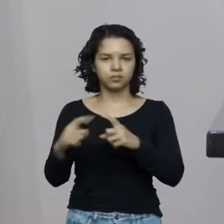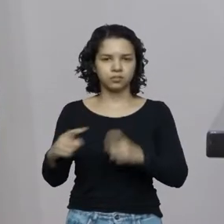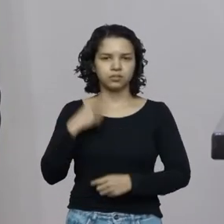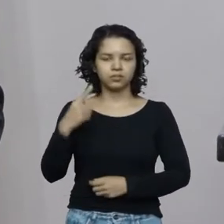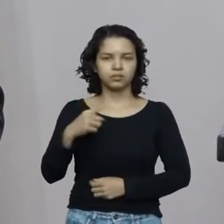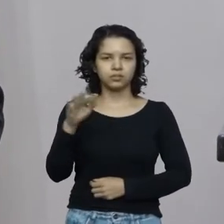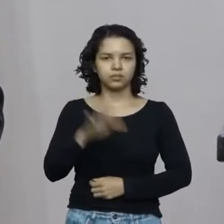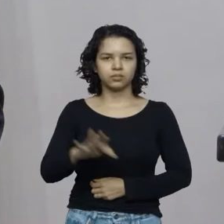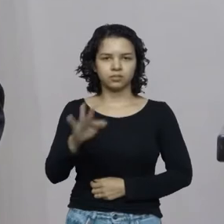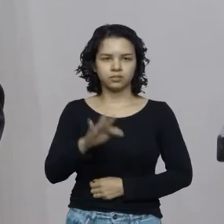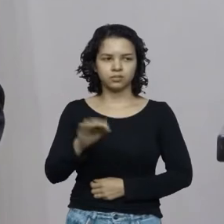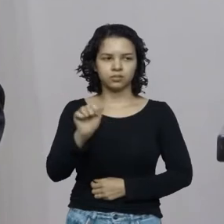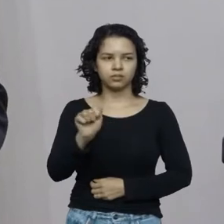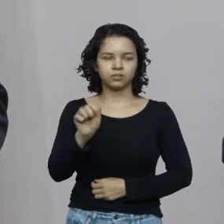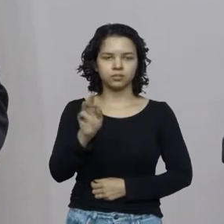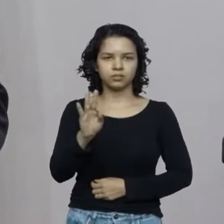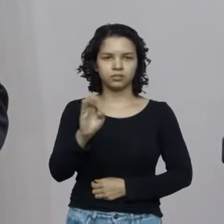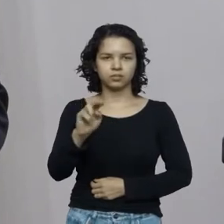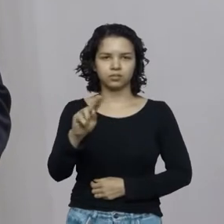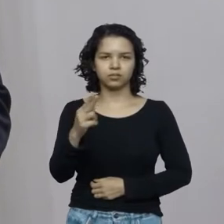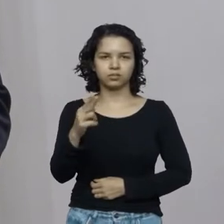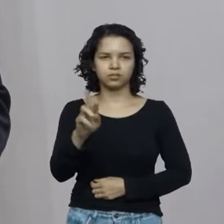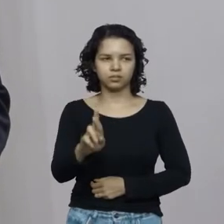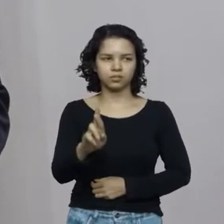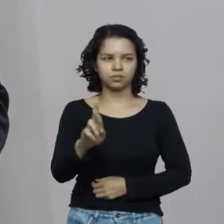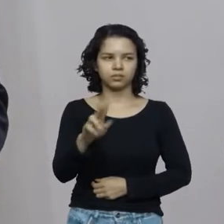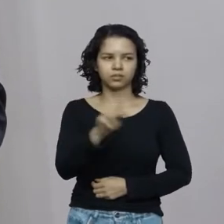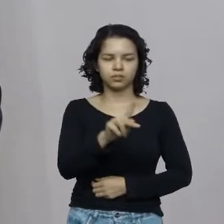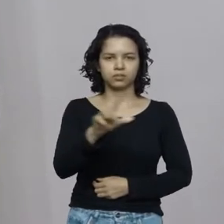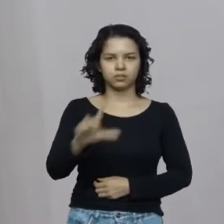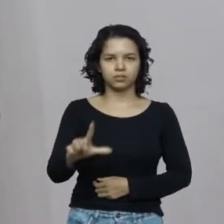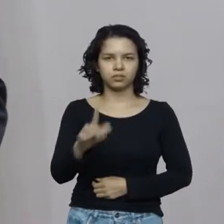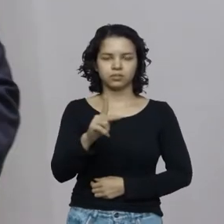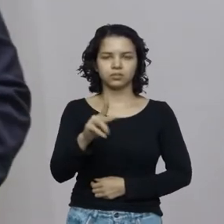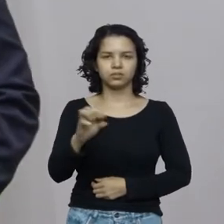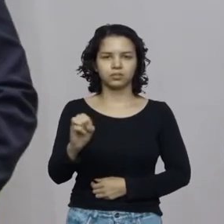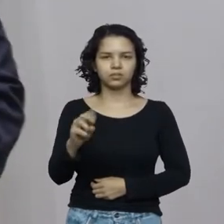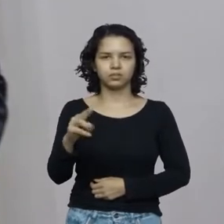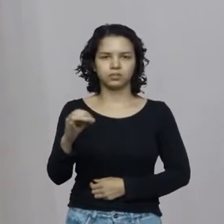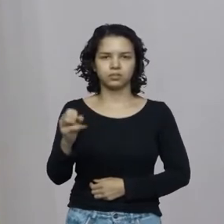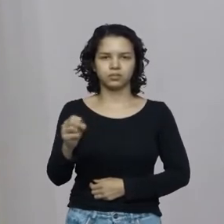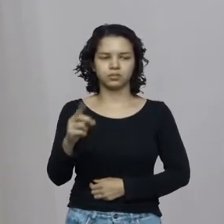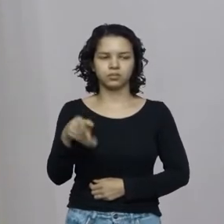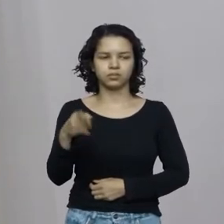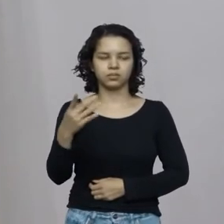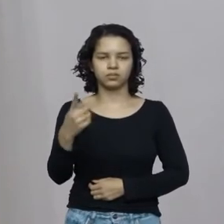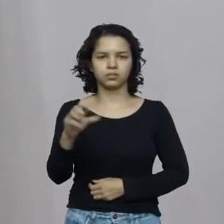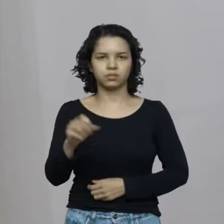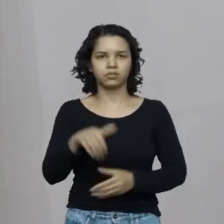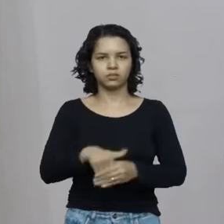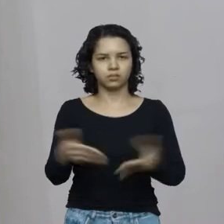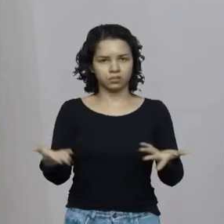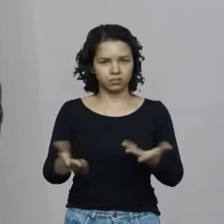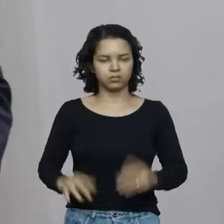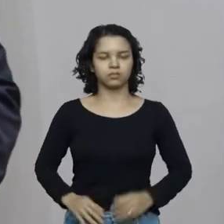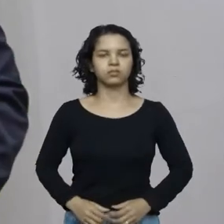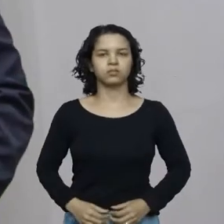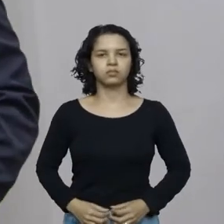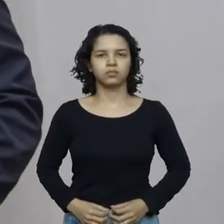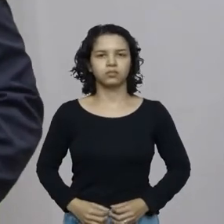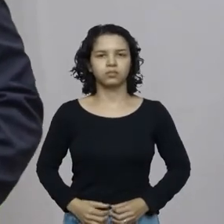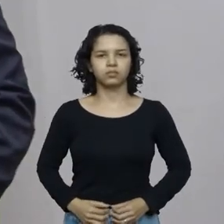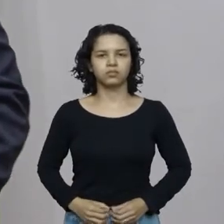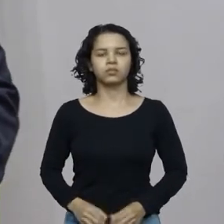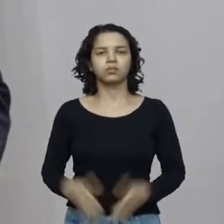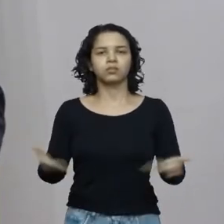Arthur Lira pautou o PLP 18 barra 22 para ser votado nessa tarde de hoje, com grande